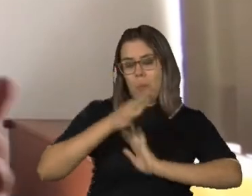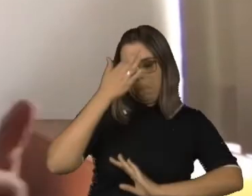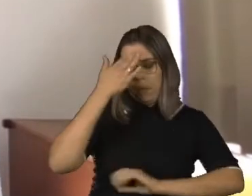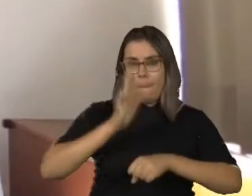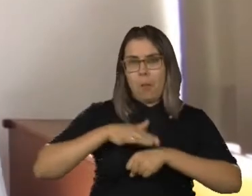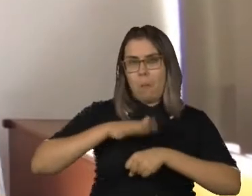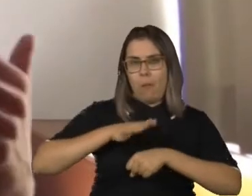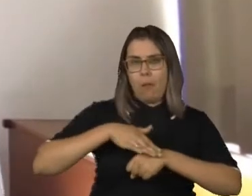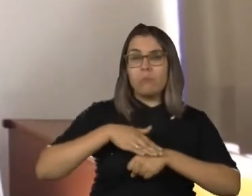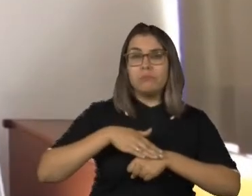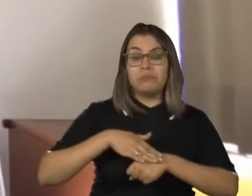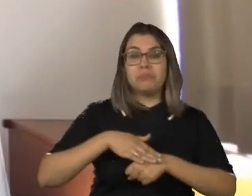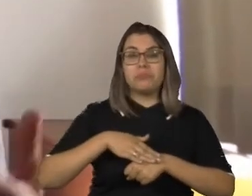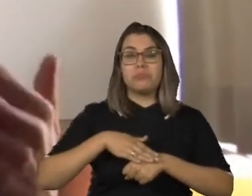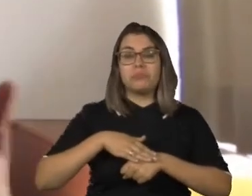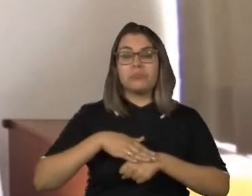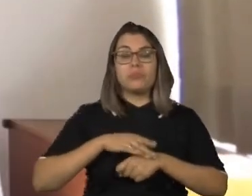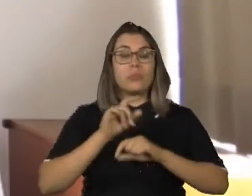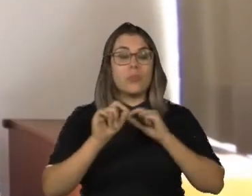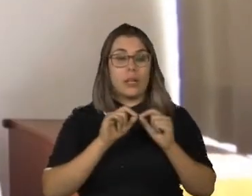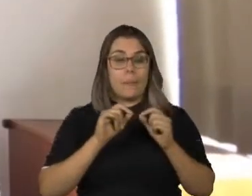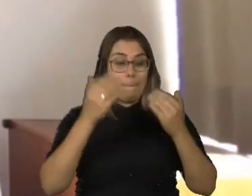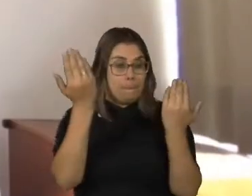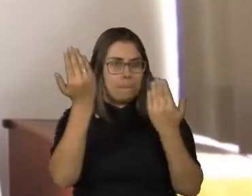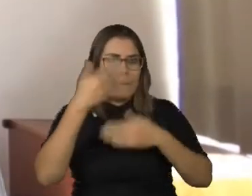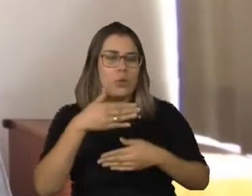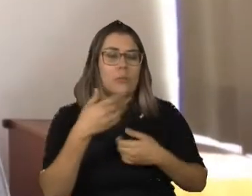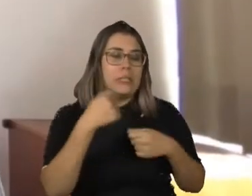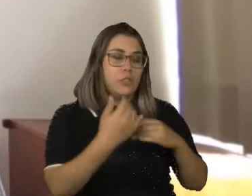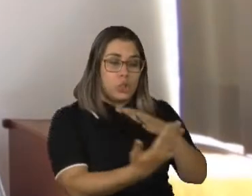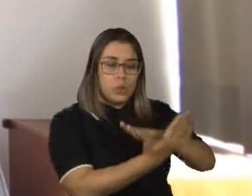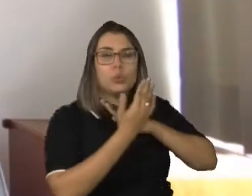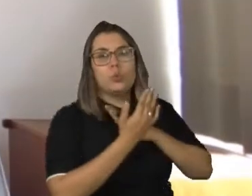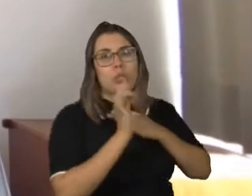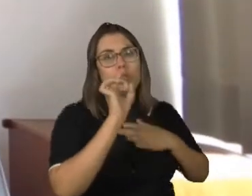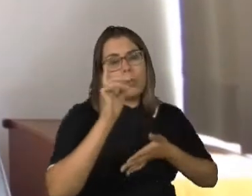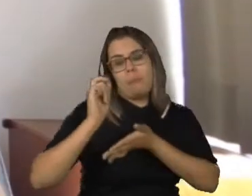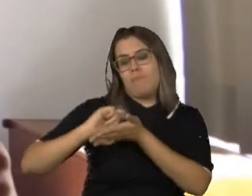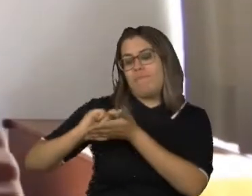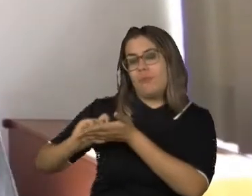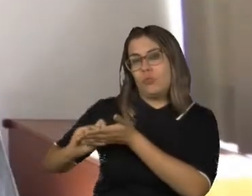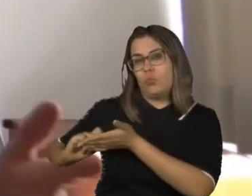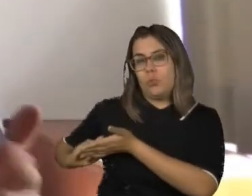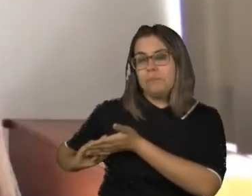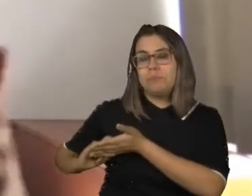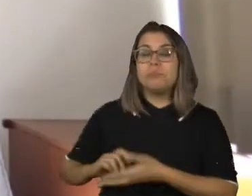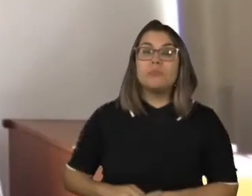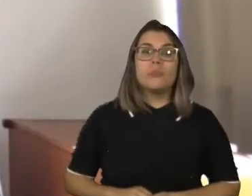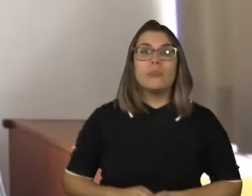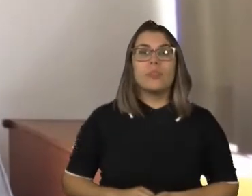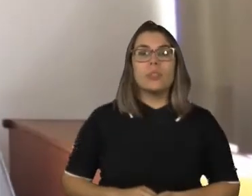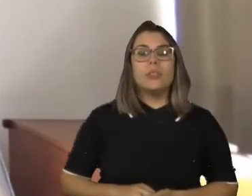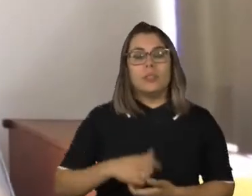como a prova era objetiva, que eu precisaria de ajuda para marcar as respostas no cartão. No dia